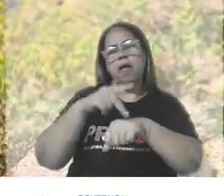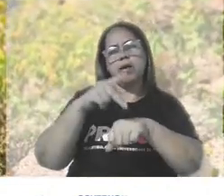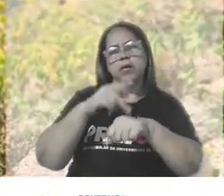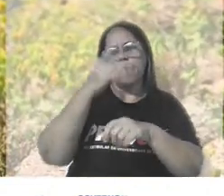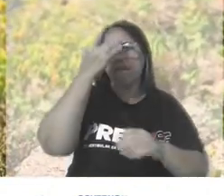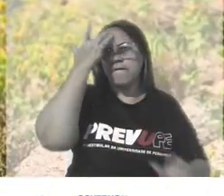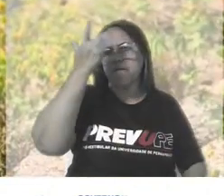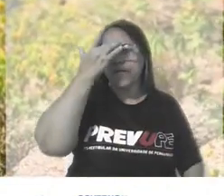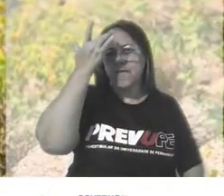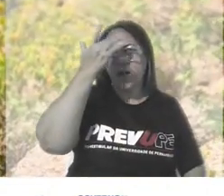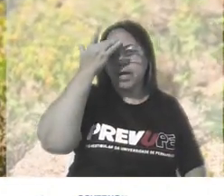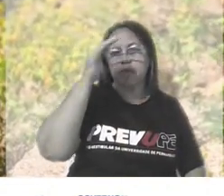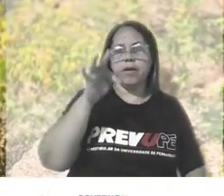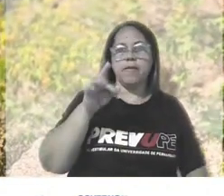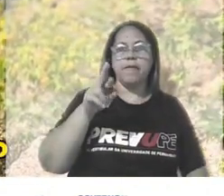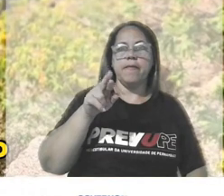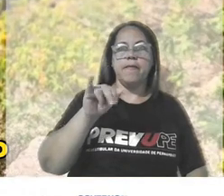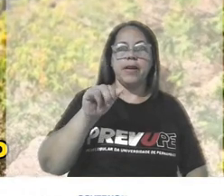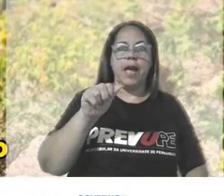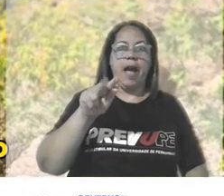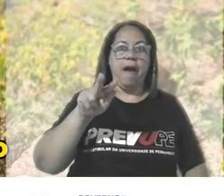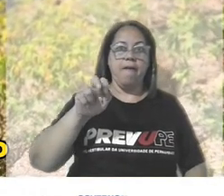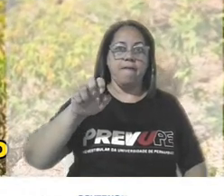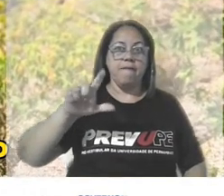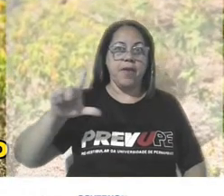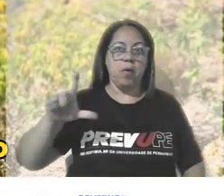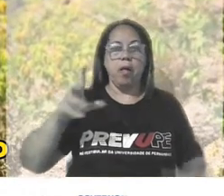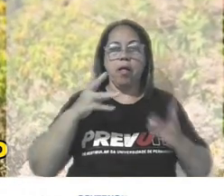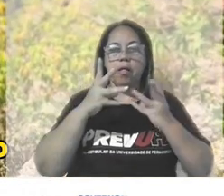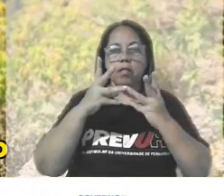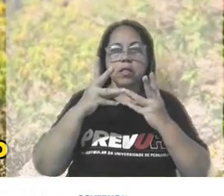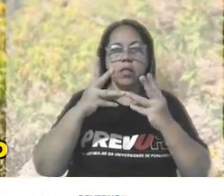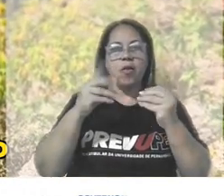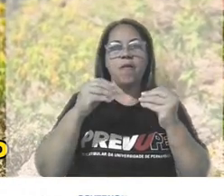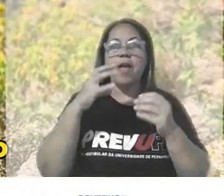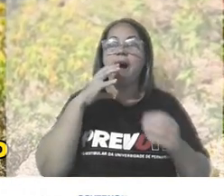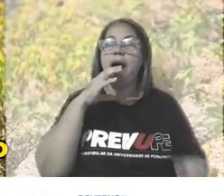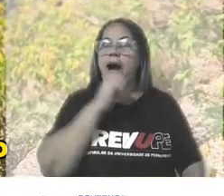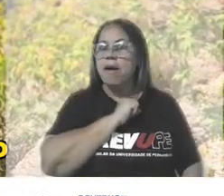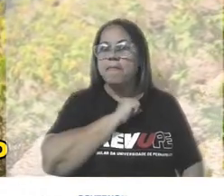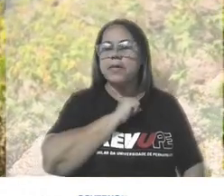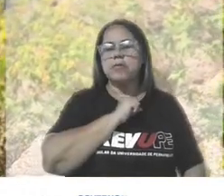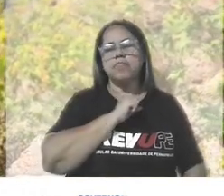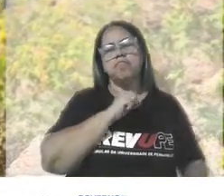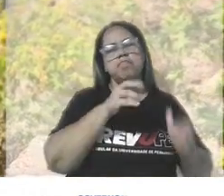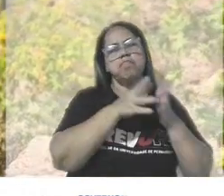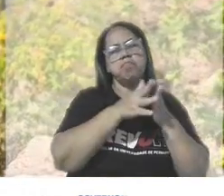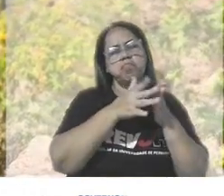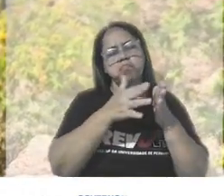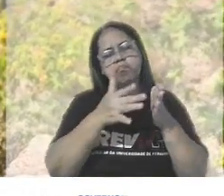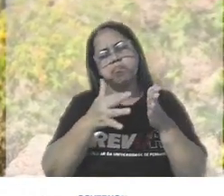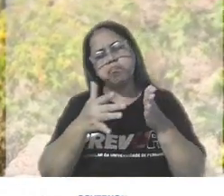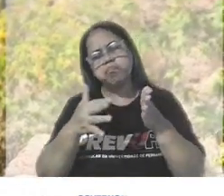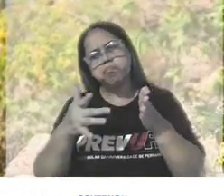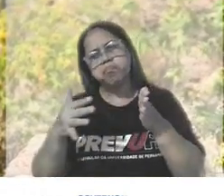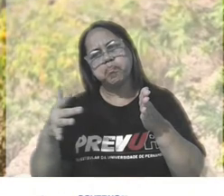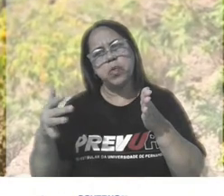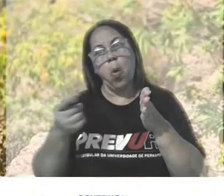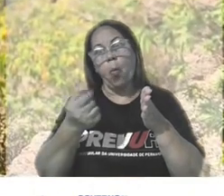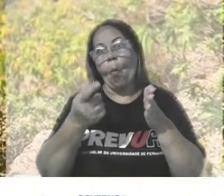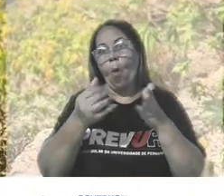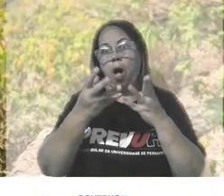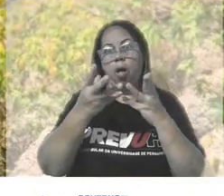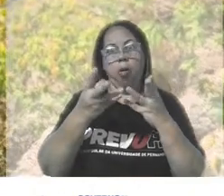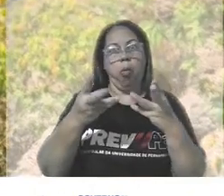erudida, que a gente chama de friável. Ela é dissolvida mais rapidamente. Com o tempo, com essa dissolução, quando ele quase